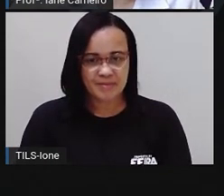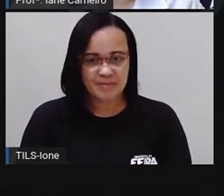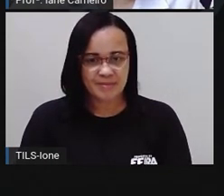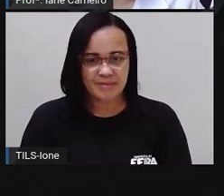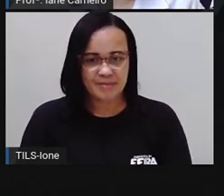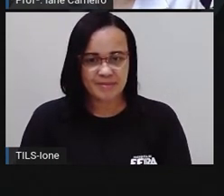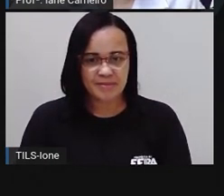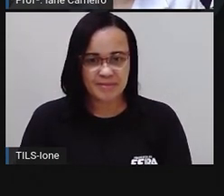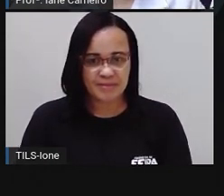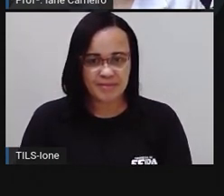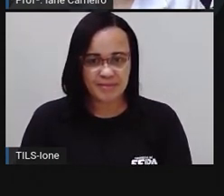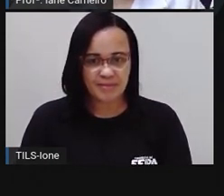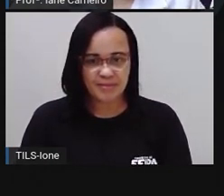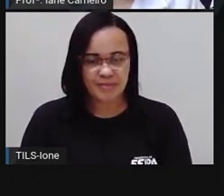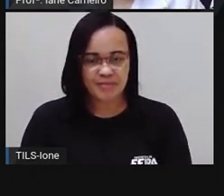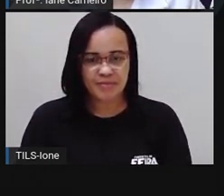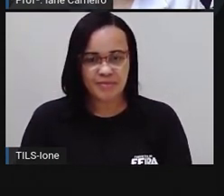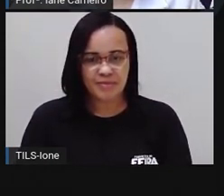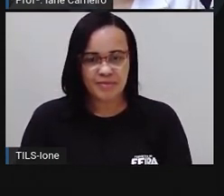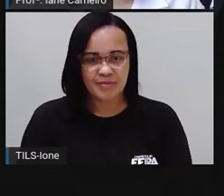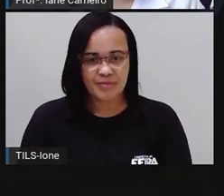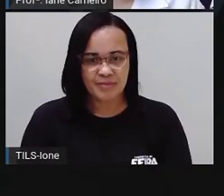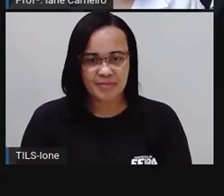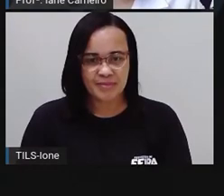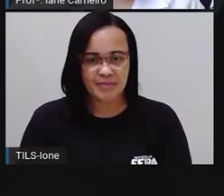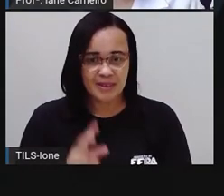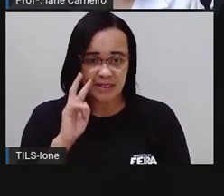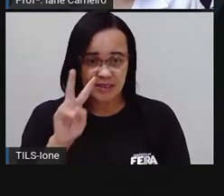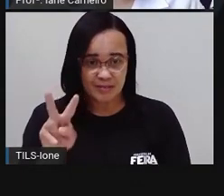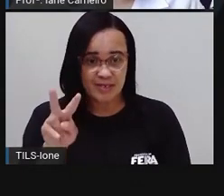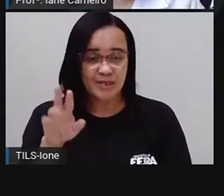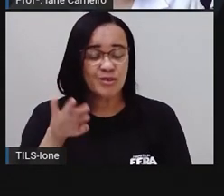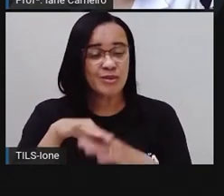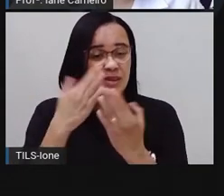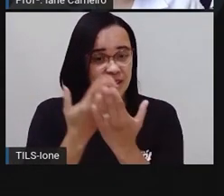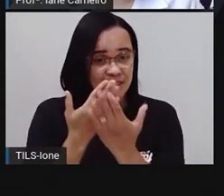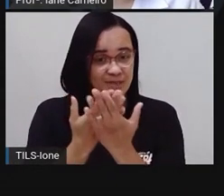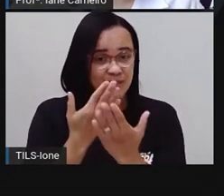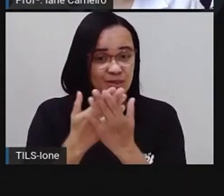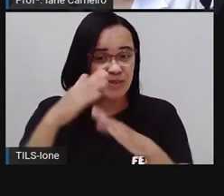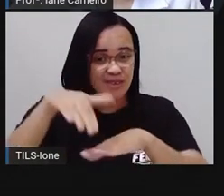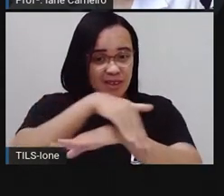Ó, o colégio tá aqui nessa rua. Deixa a Pró chegar aqui.